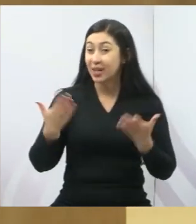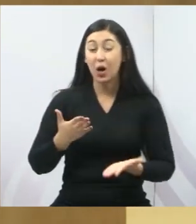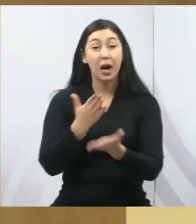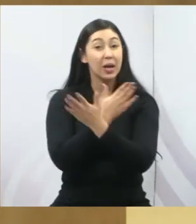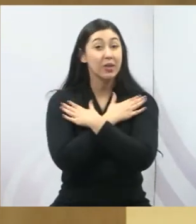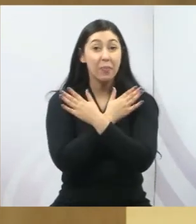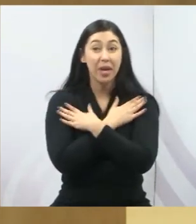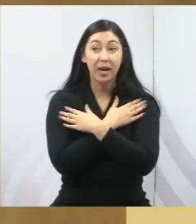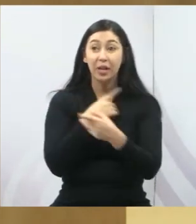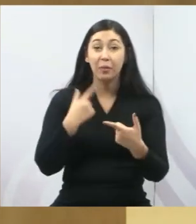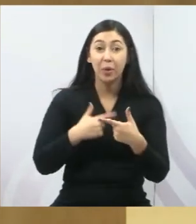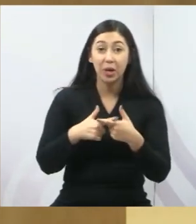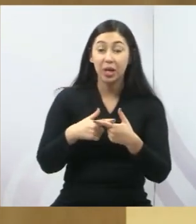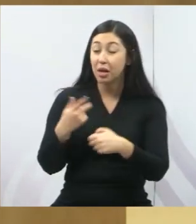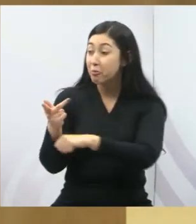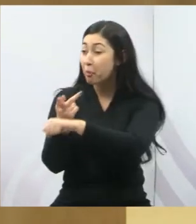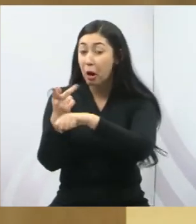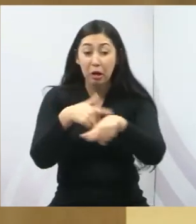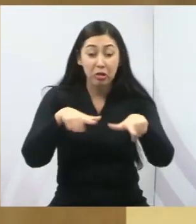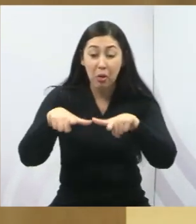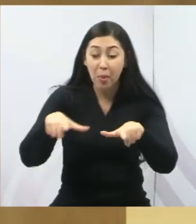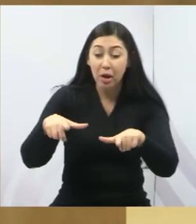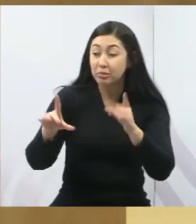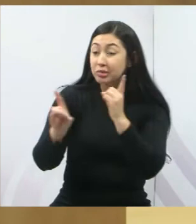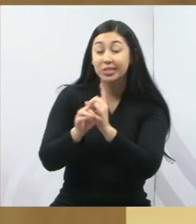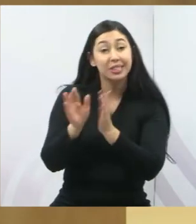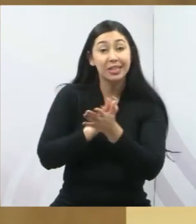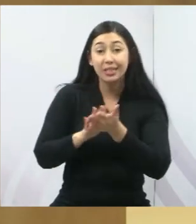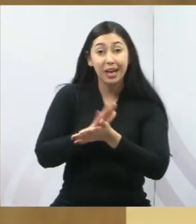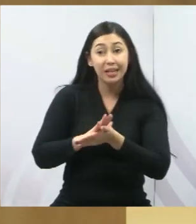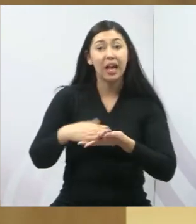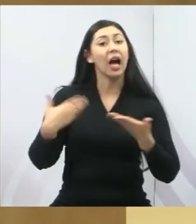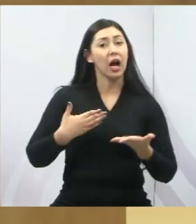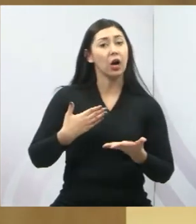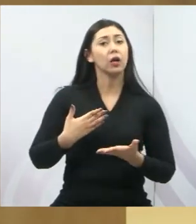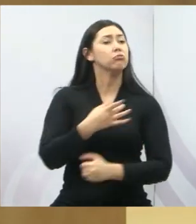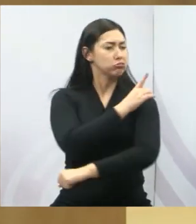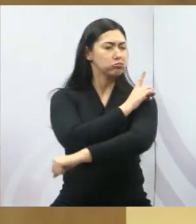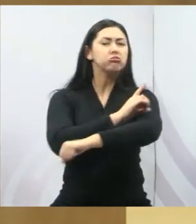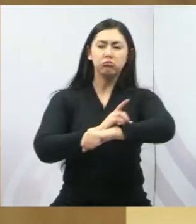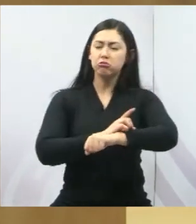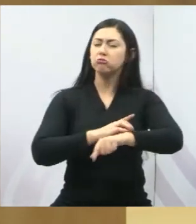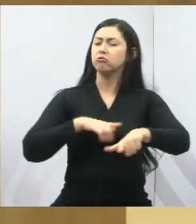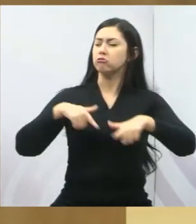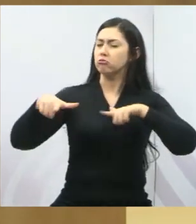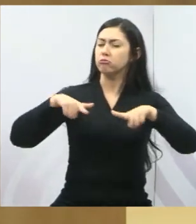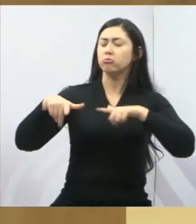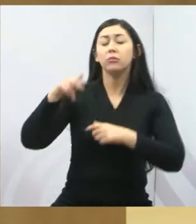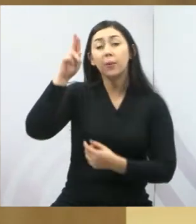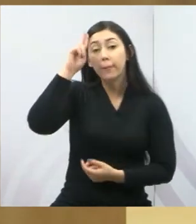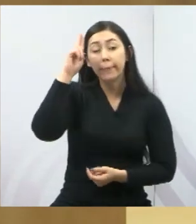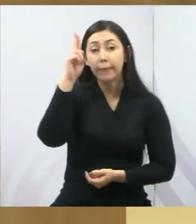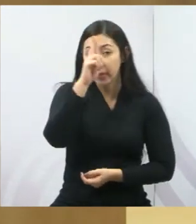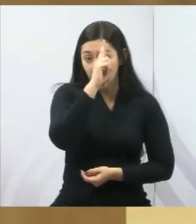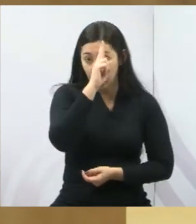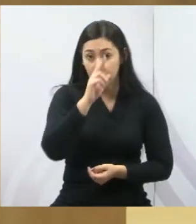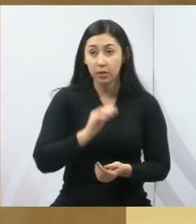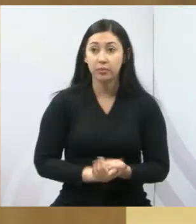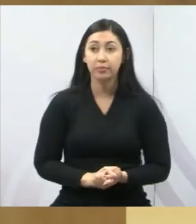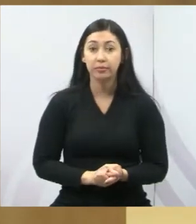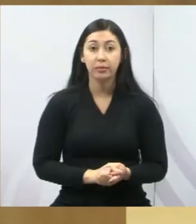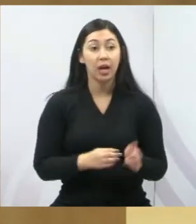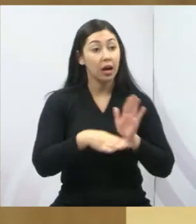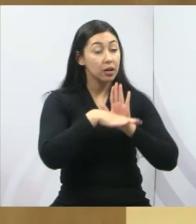porque não encontra uma ocupação. E ela estava lá, com toda a dignidade, fazendo o Uber para levar